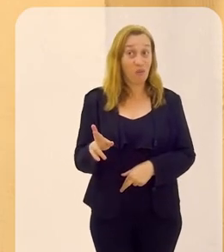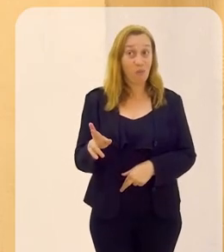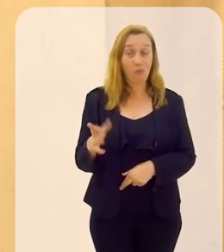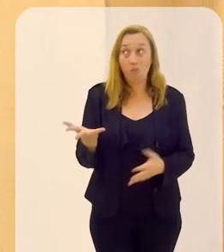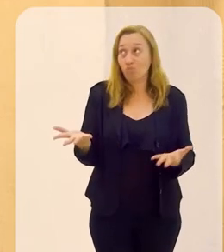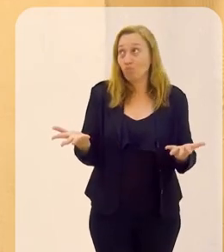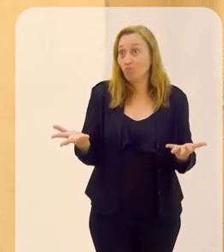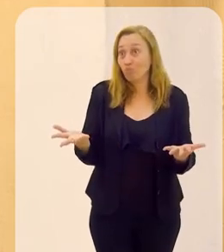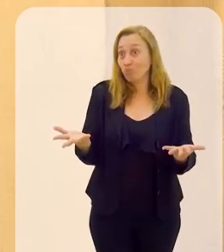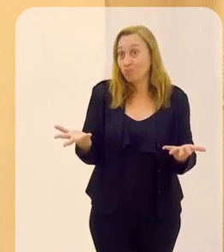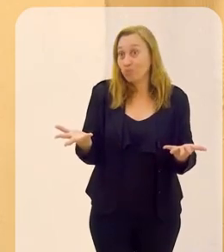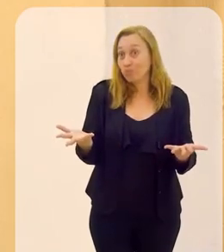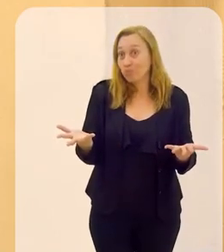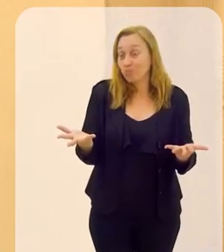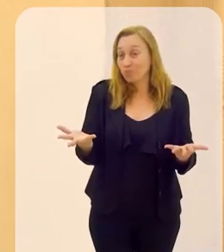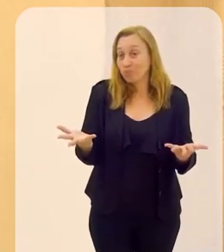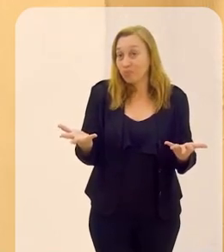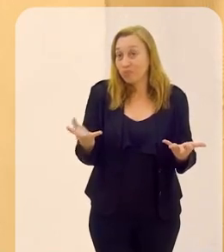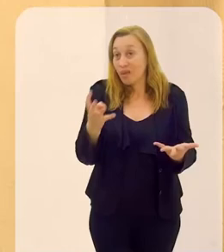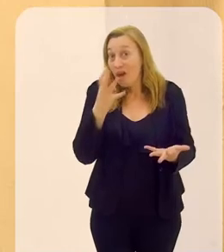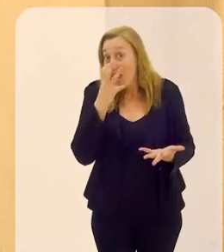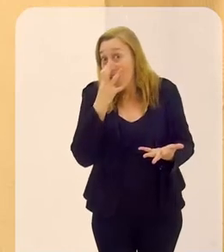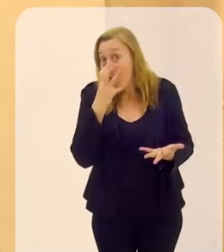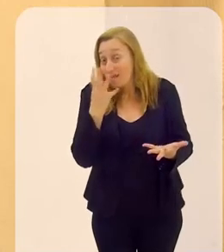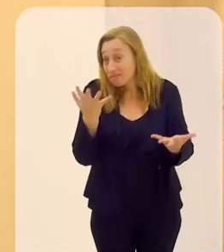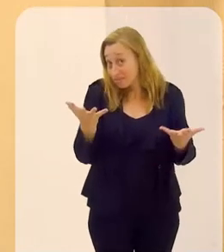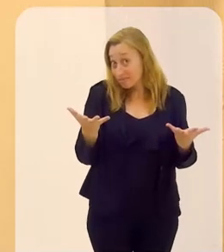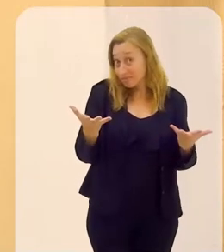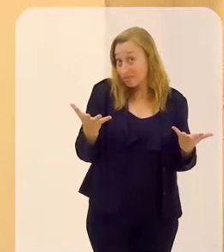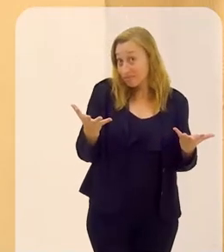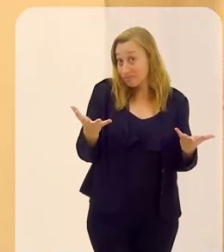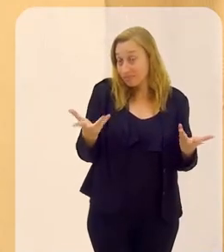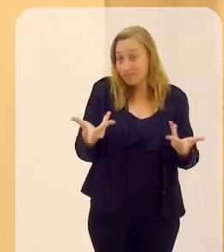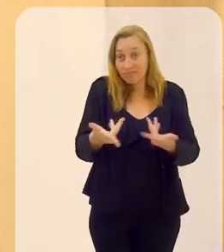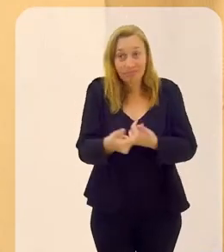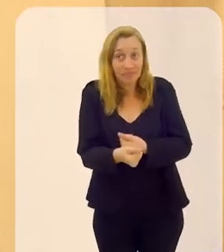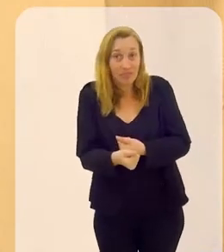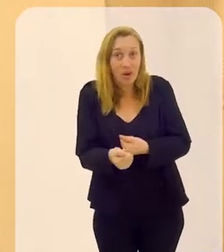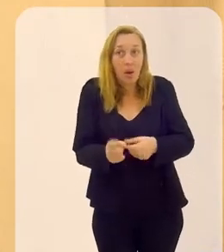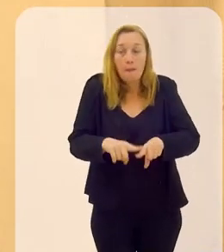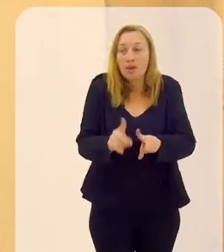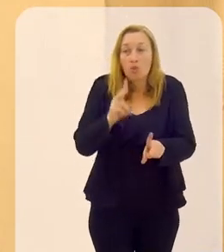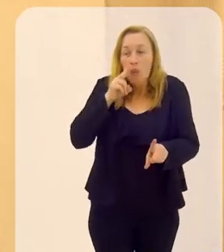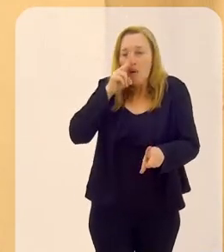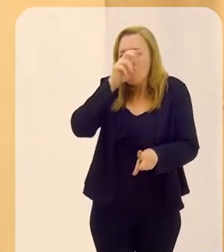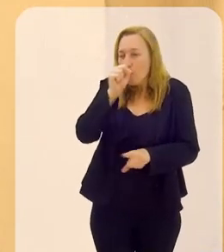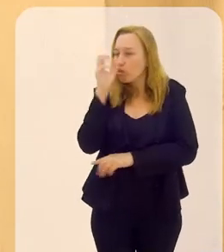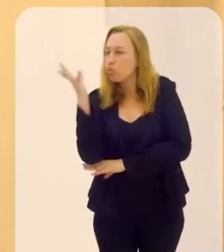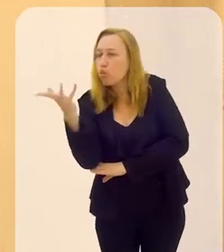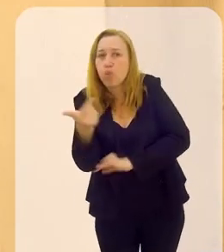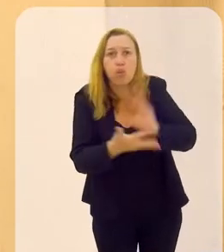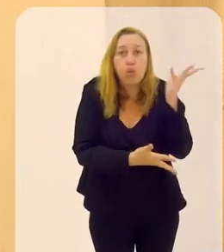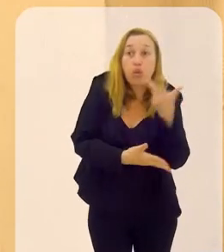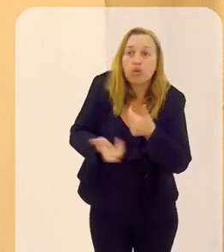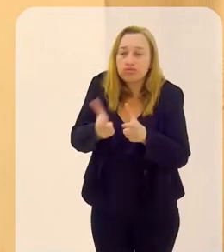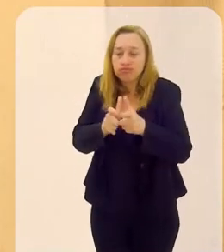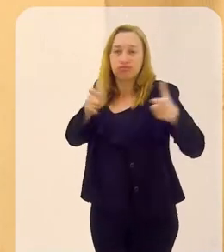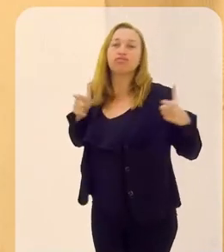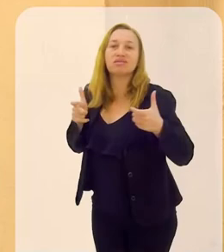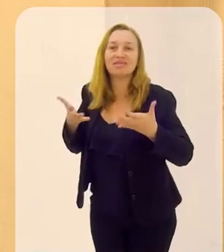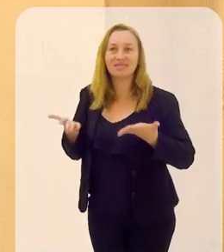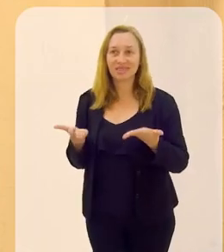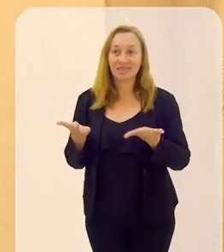tão enigmática, digamos assim, mas também com uma força da natureza